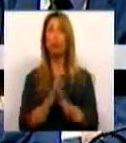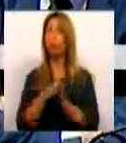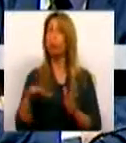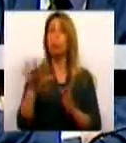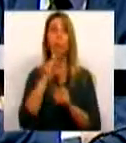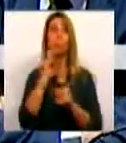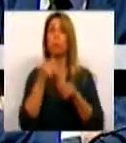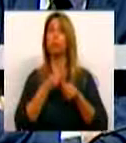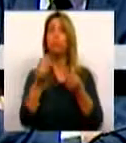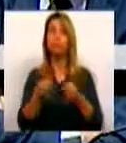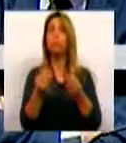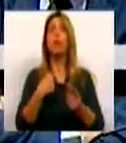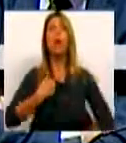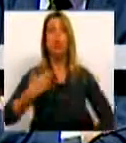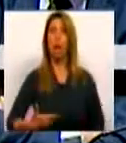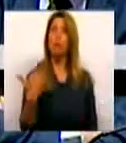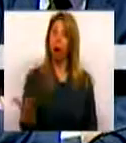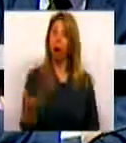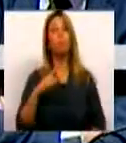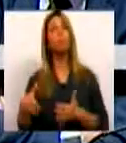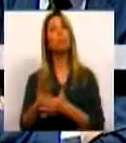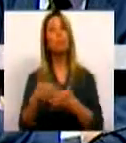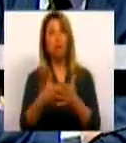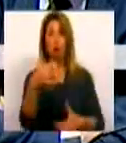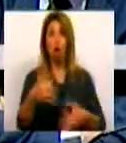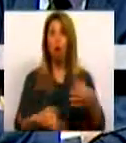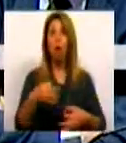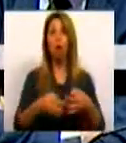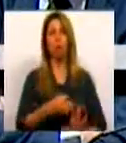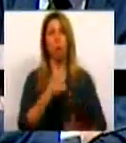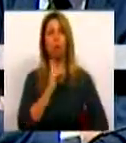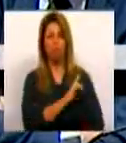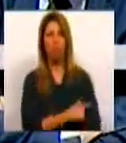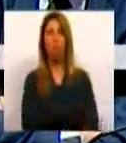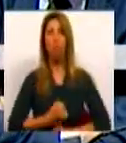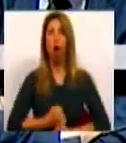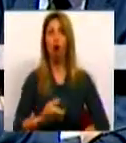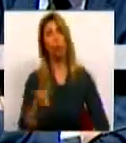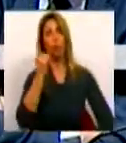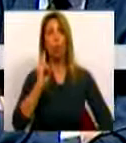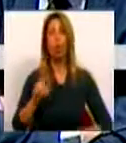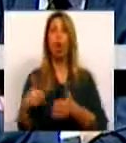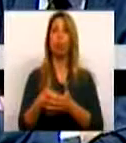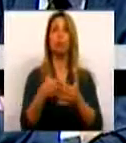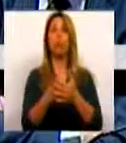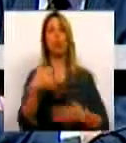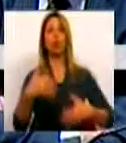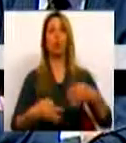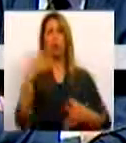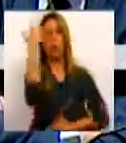E isto é um processo juridicamente forte e não um processo juridicamente confuso.